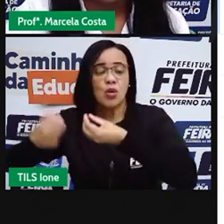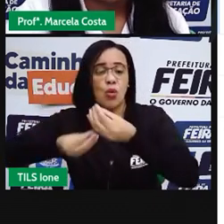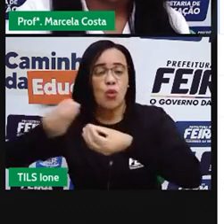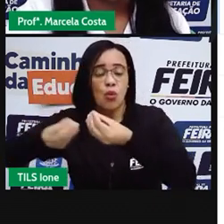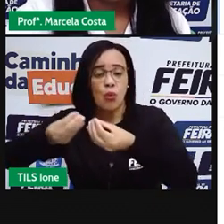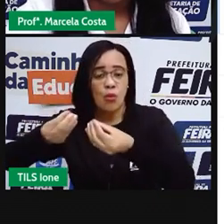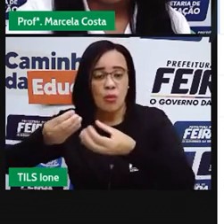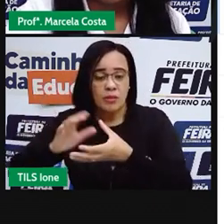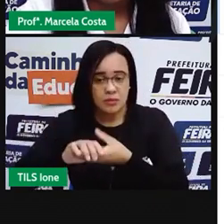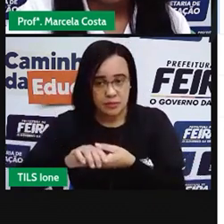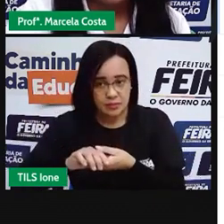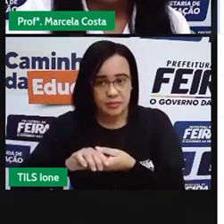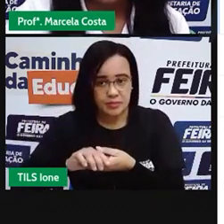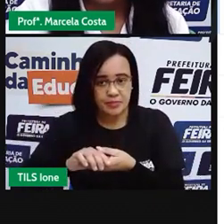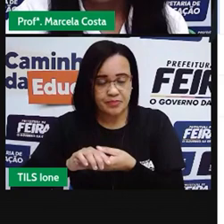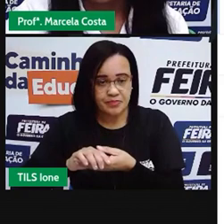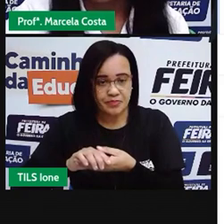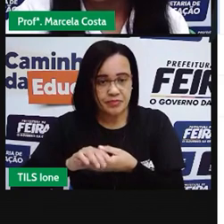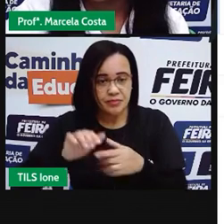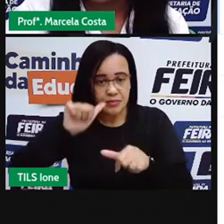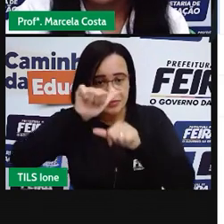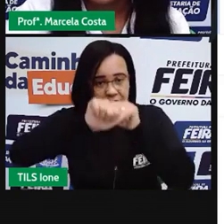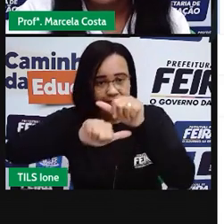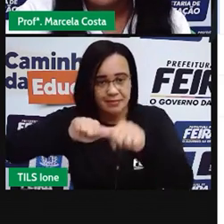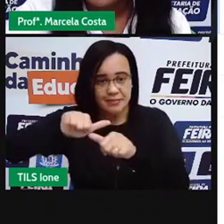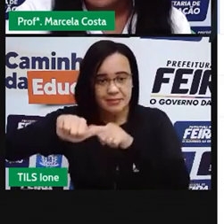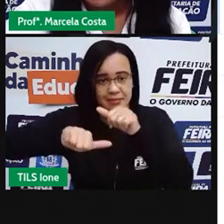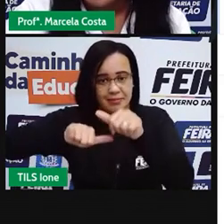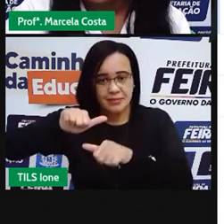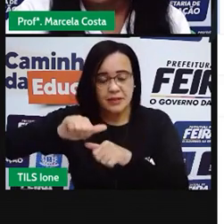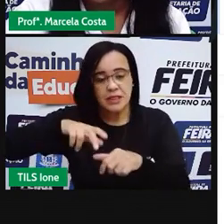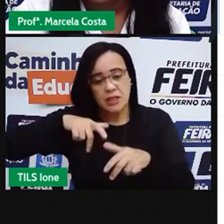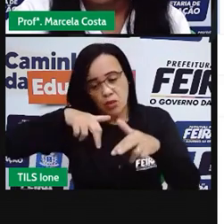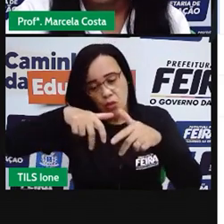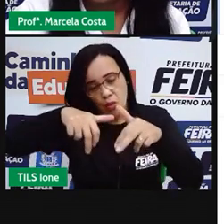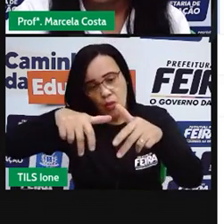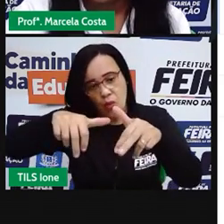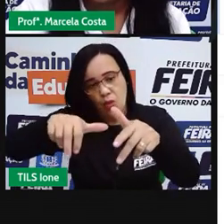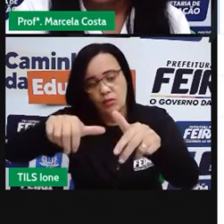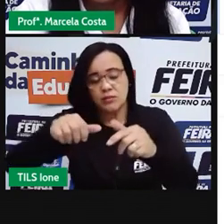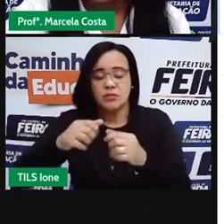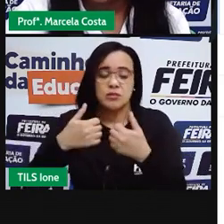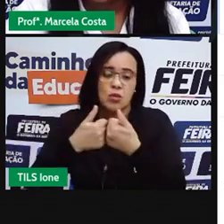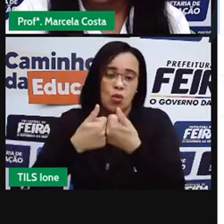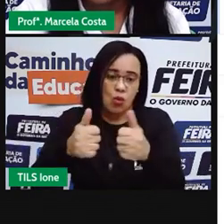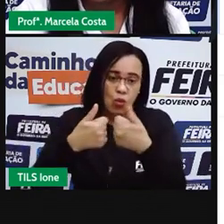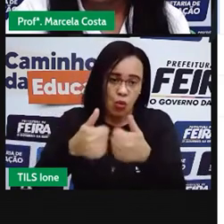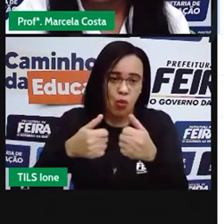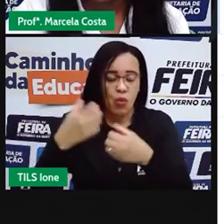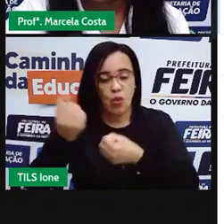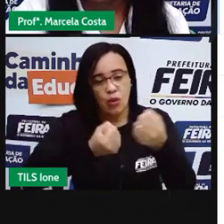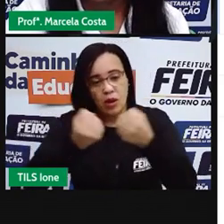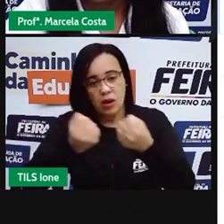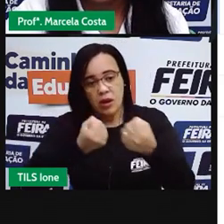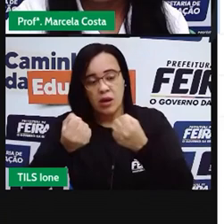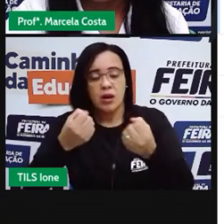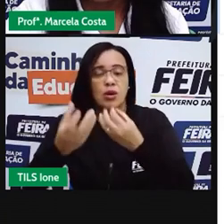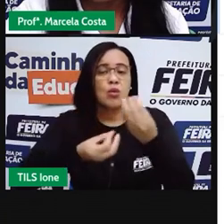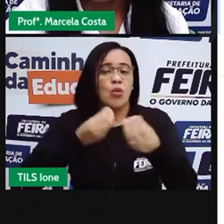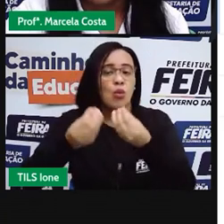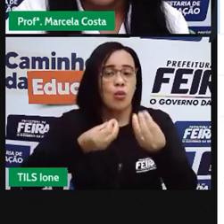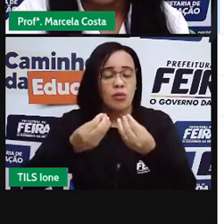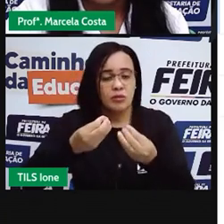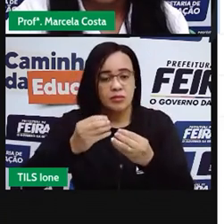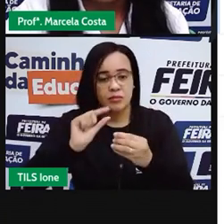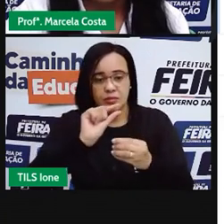né, ali, um transporte, um andando. A gente vai seguir por toda a